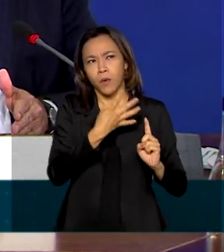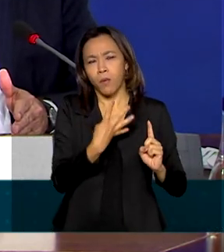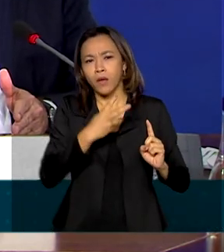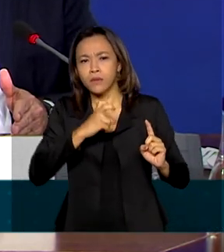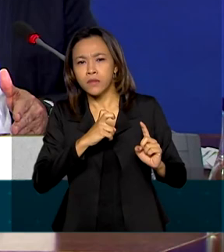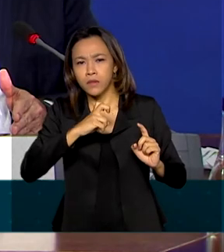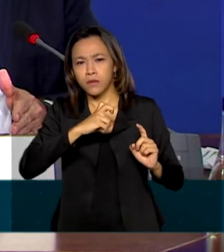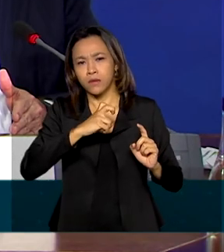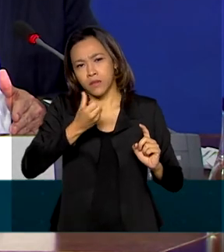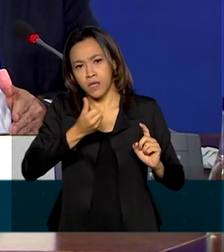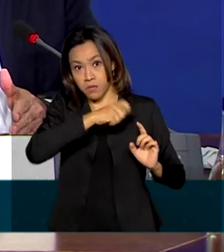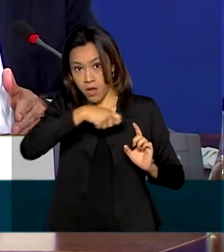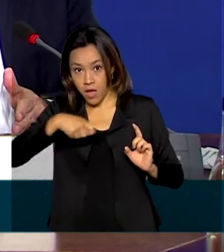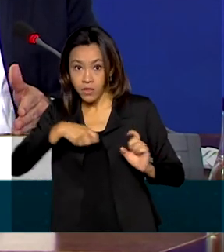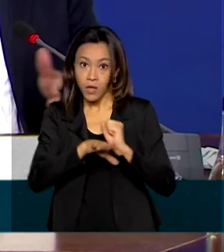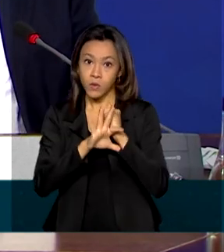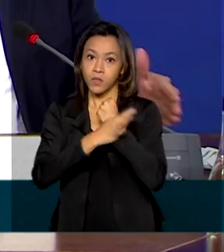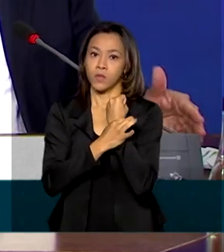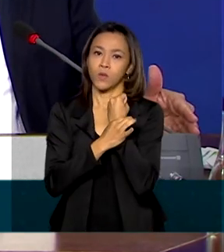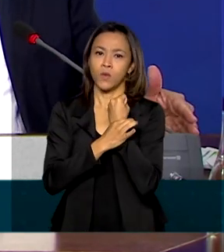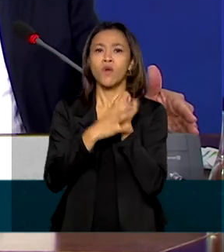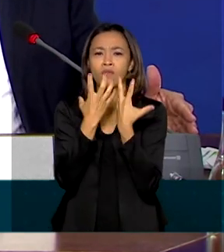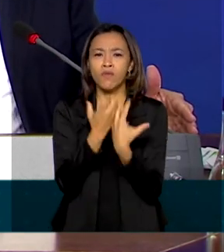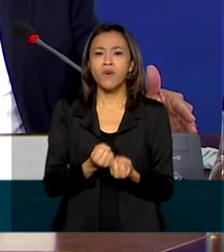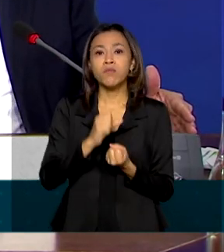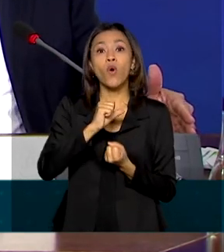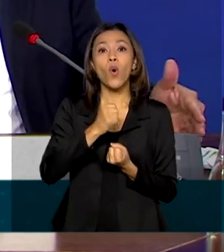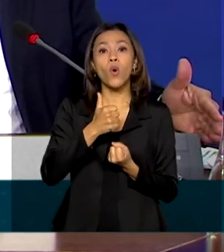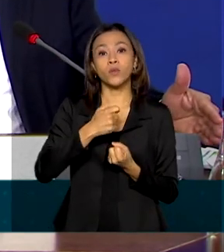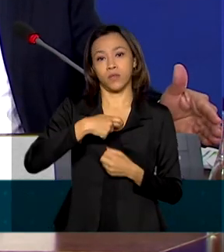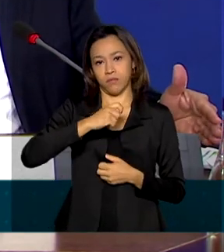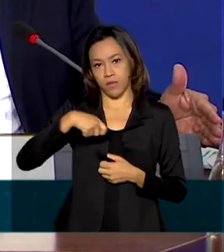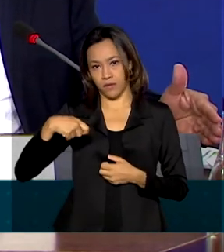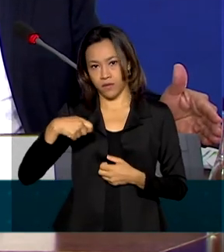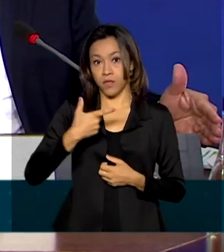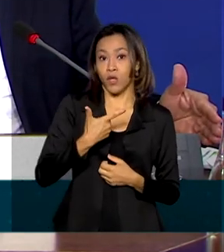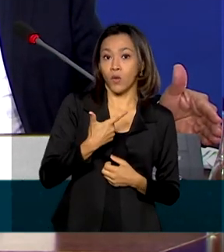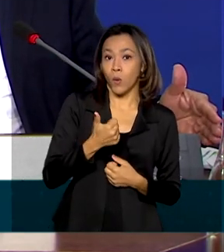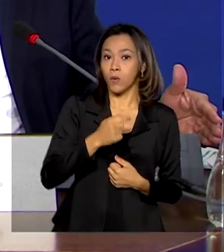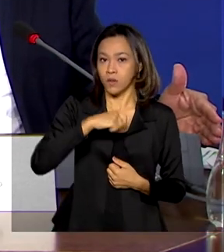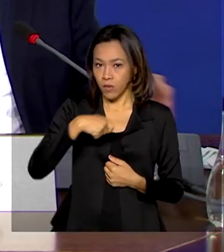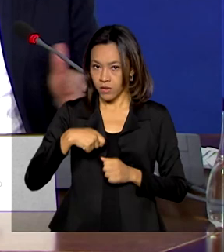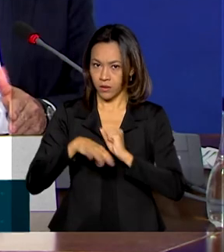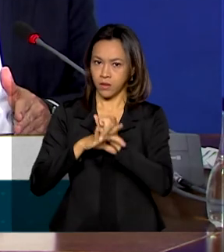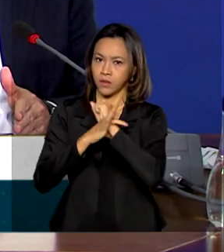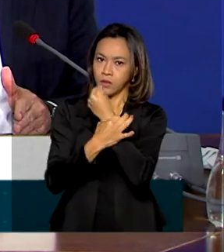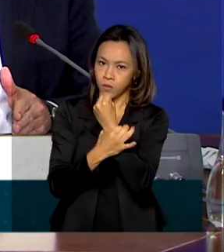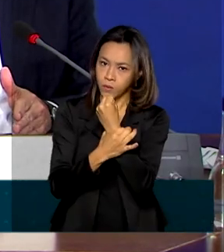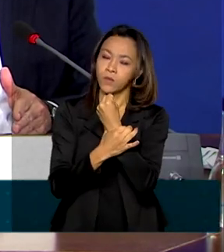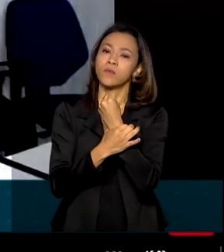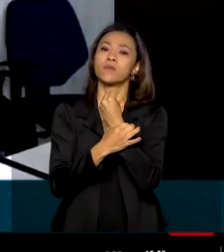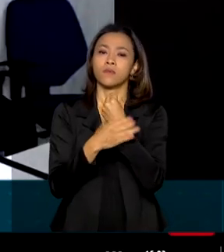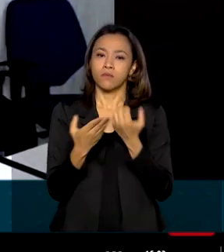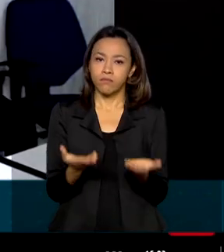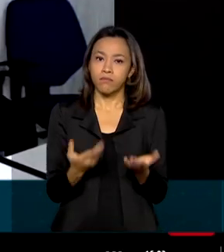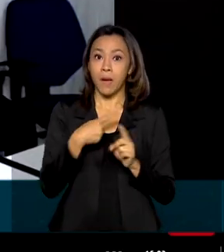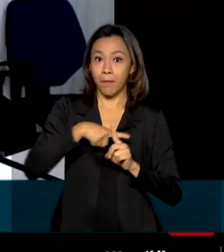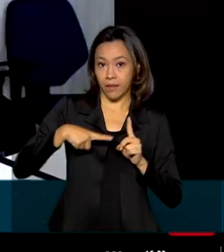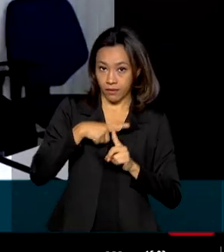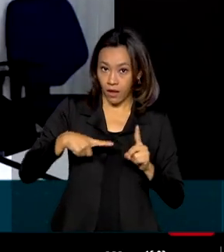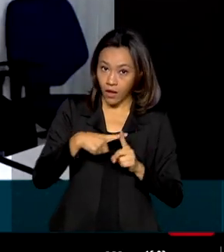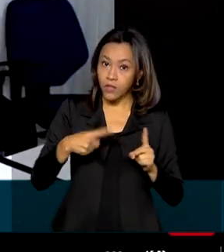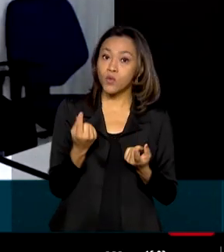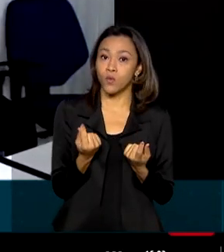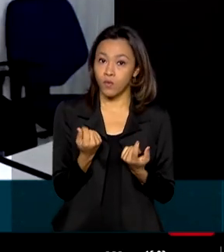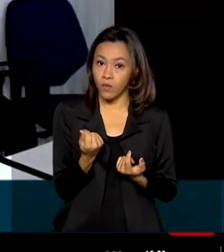o seguro-desemprego, vamos fazer uma cobertura de 11 meses, 12 meses, pela metade do custo. Durante o